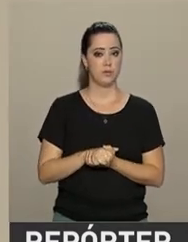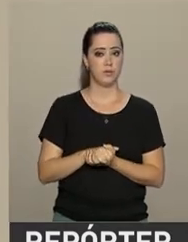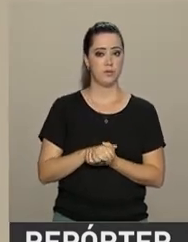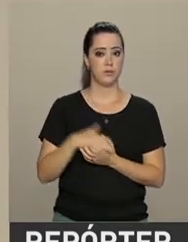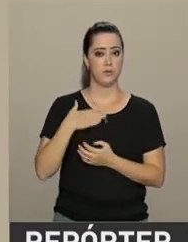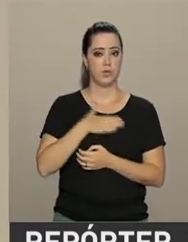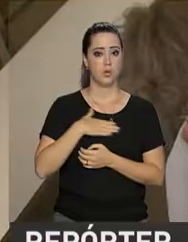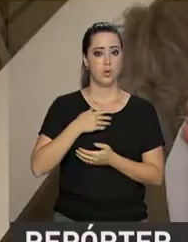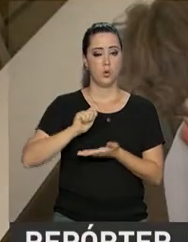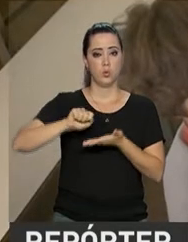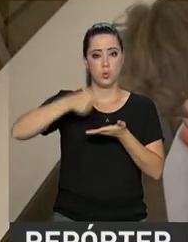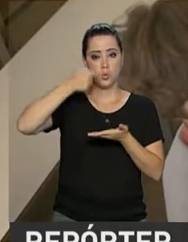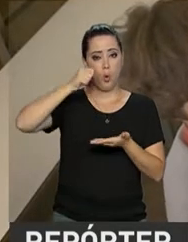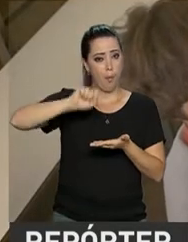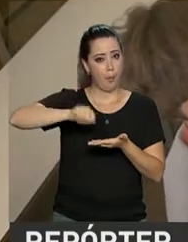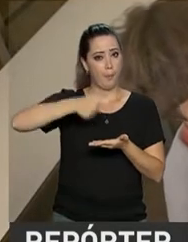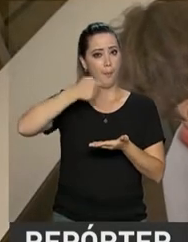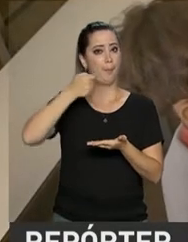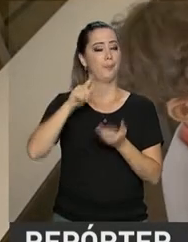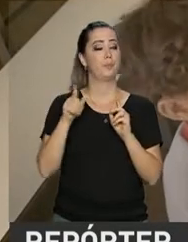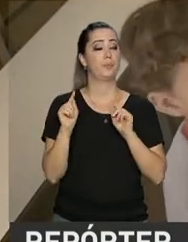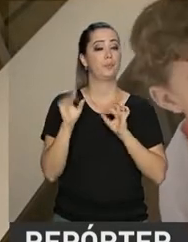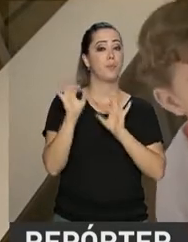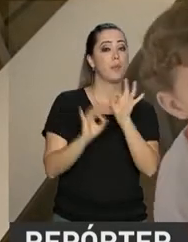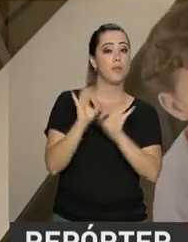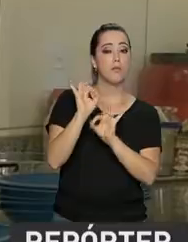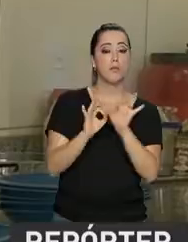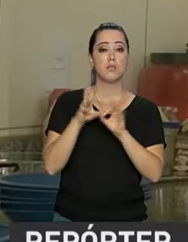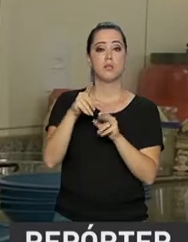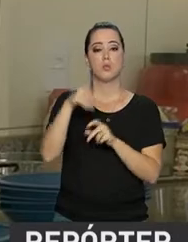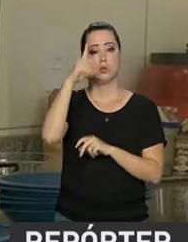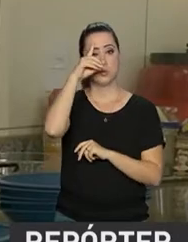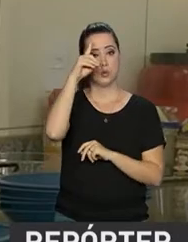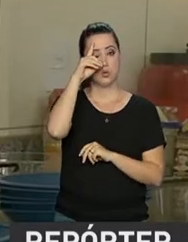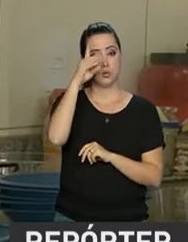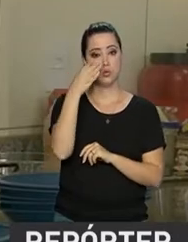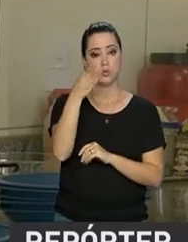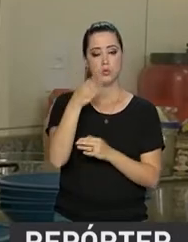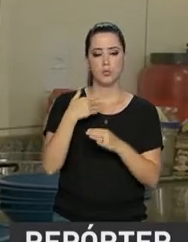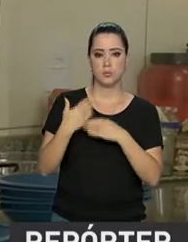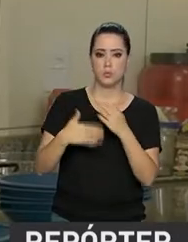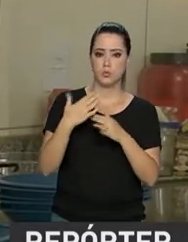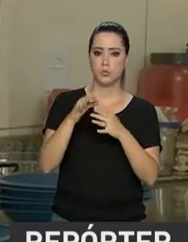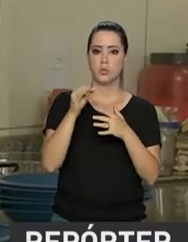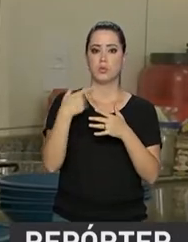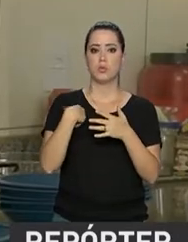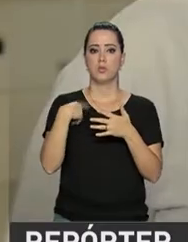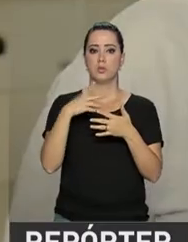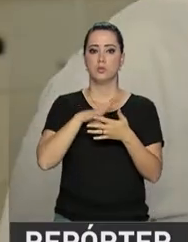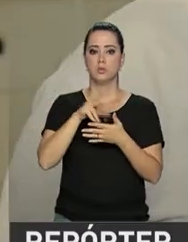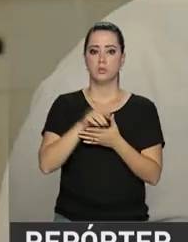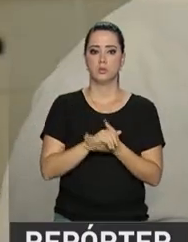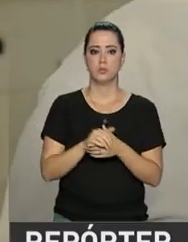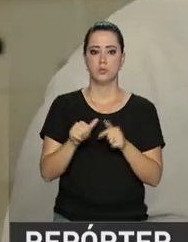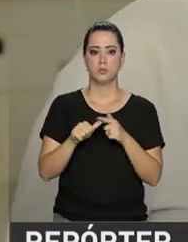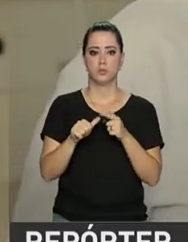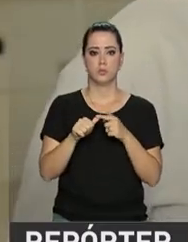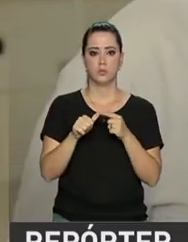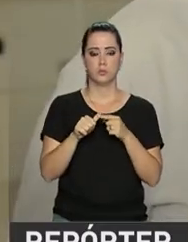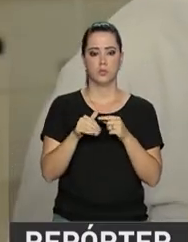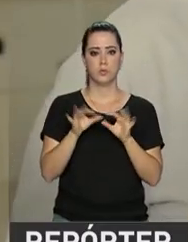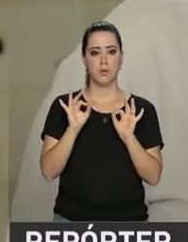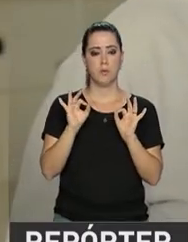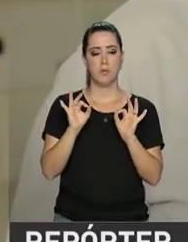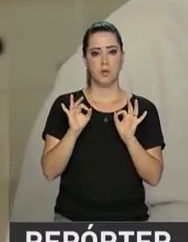mais de sopa. Para preparar a comida diária, a merendeira segue uma receita. Primeiro é ter o tempero